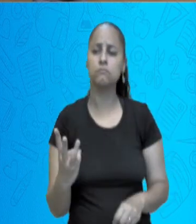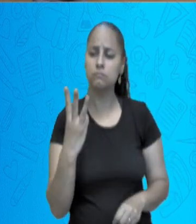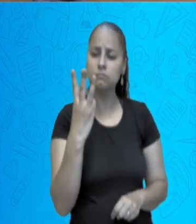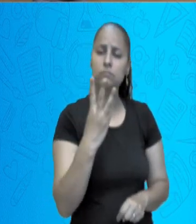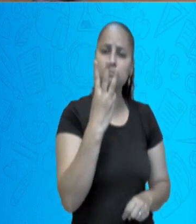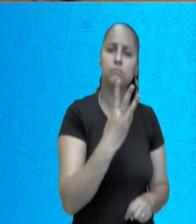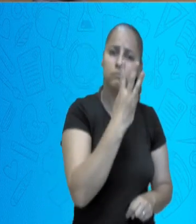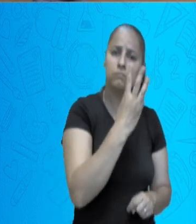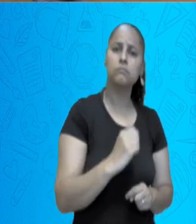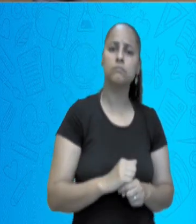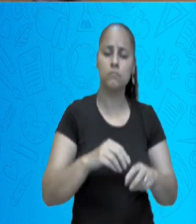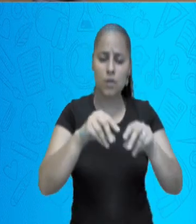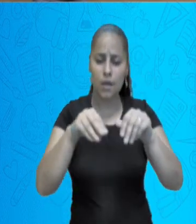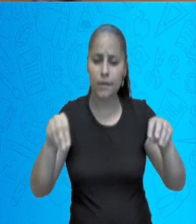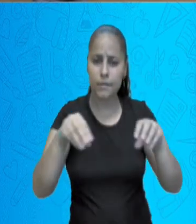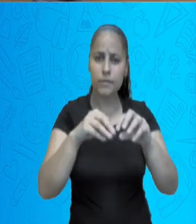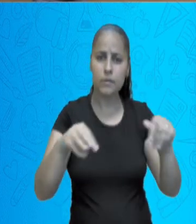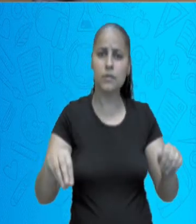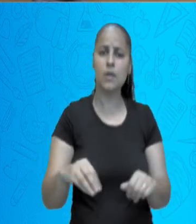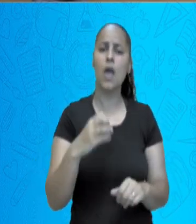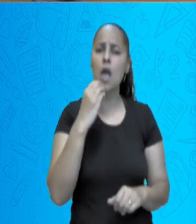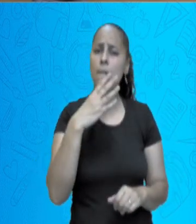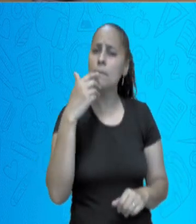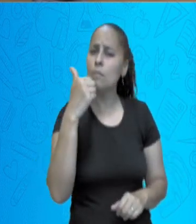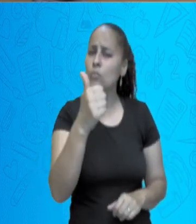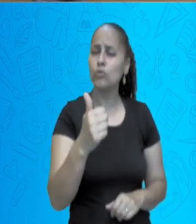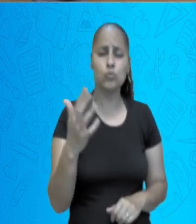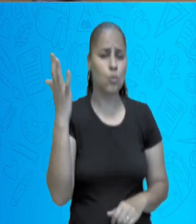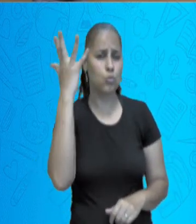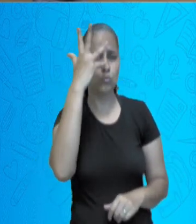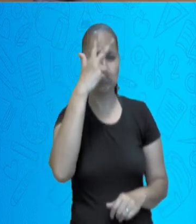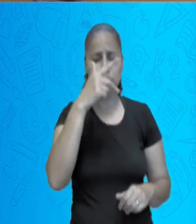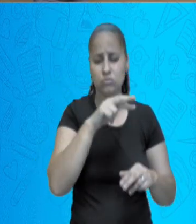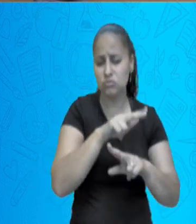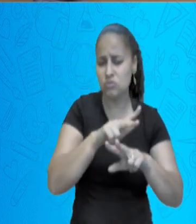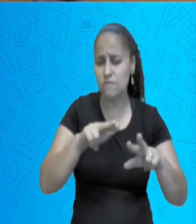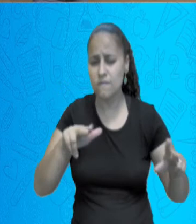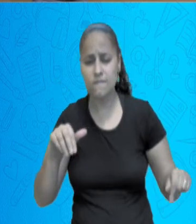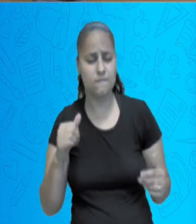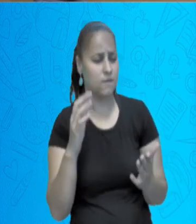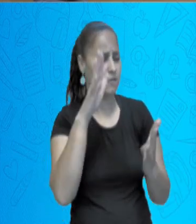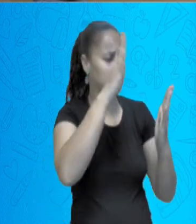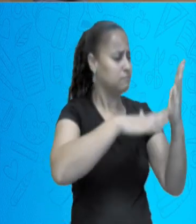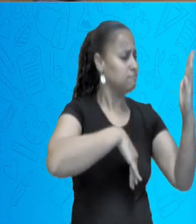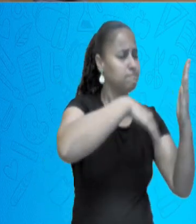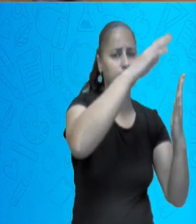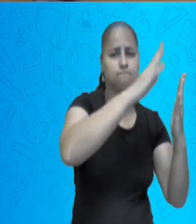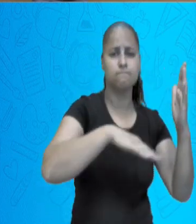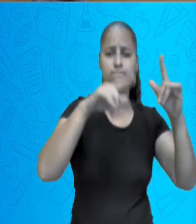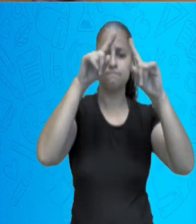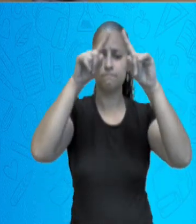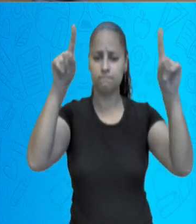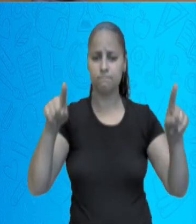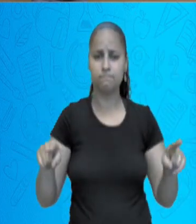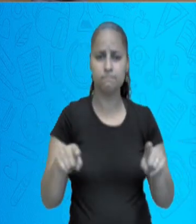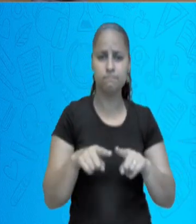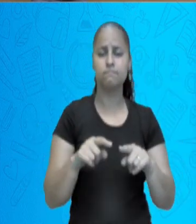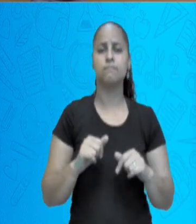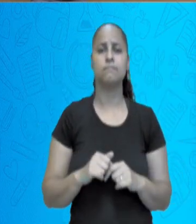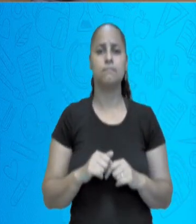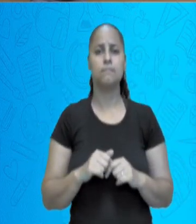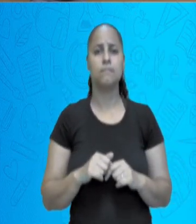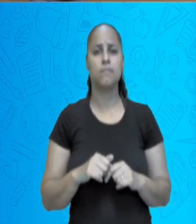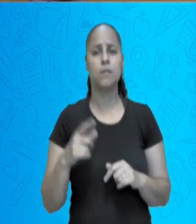Instituto Terra é o Instituto do Sebastião Salgado, fotógrafo e artista brasileiro, que fica aqui pertinho de nós na cidade de Jai Morelos.